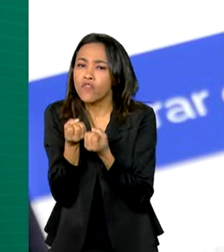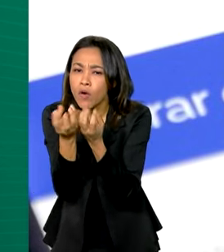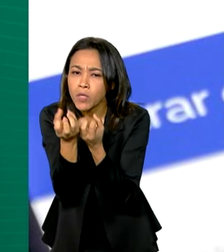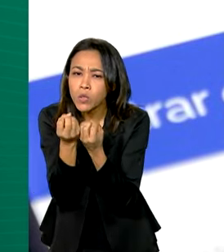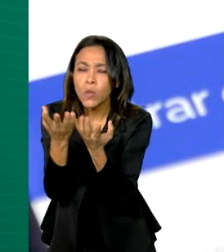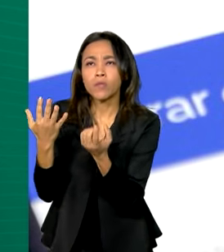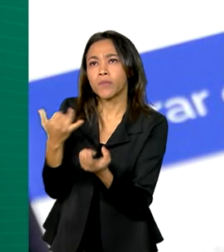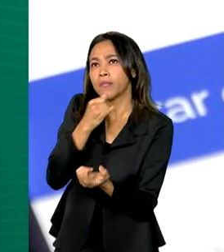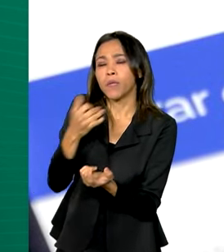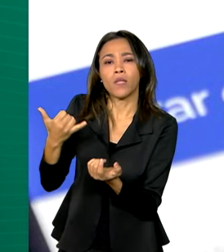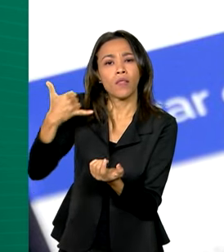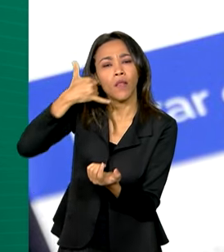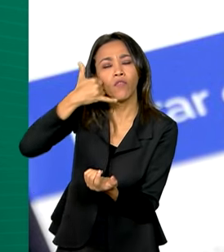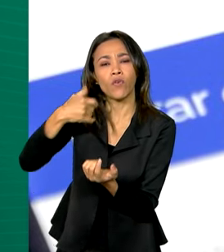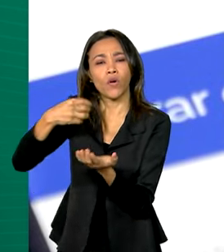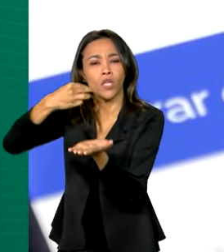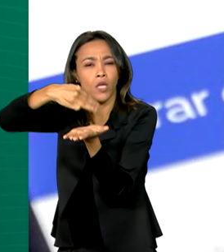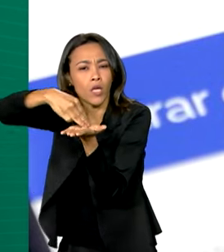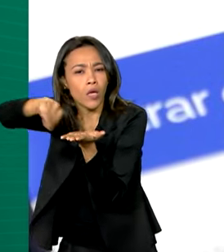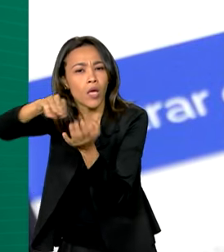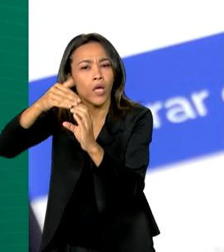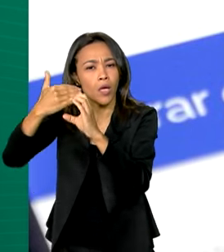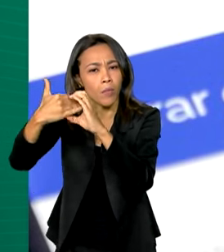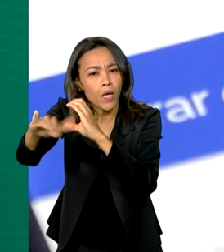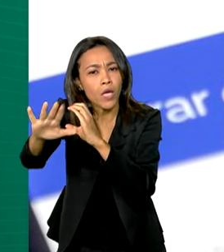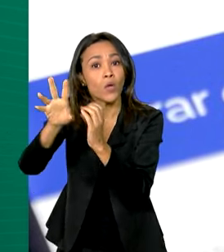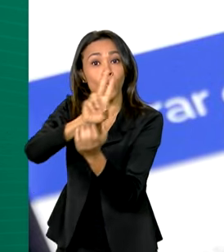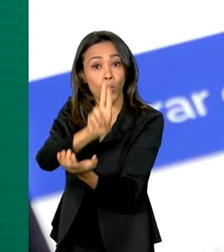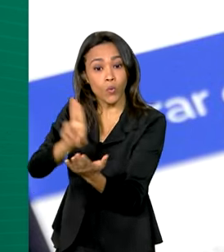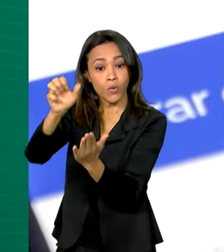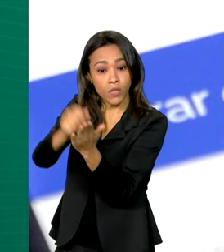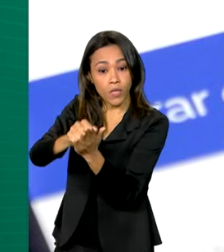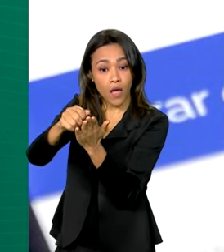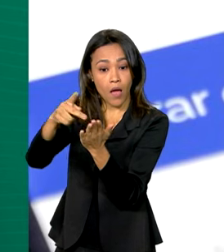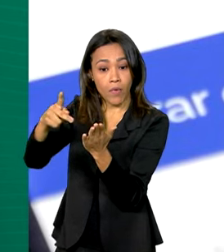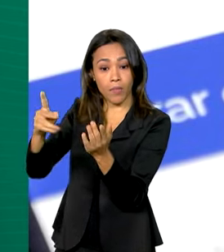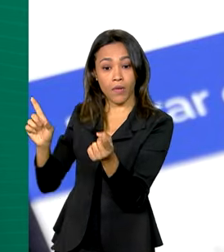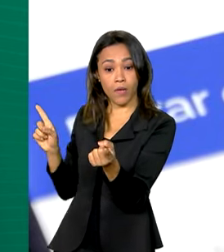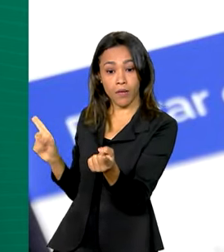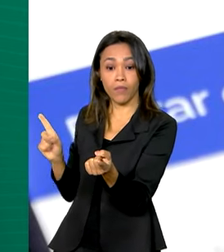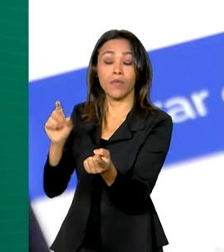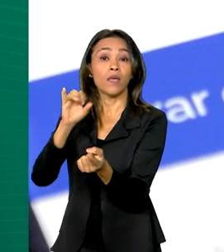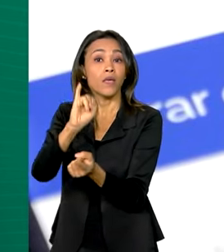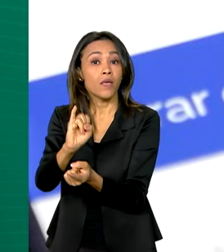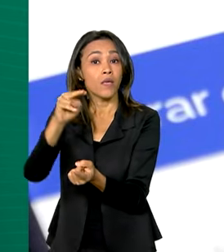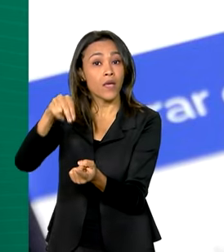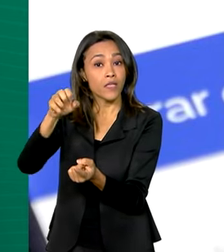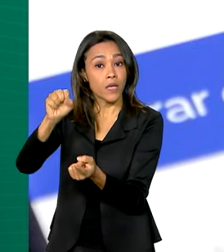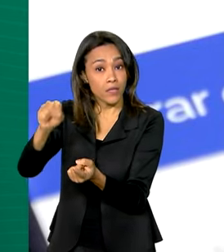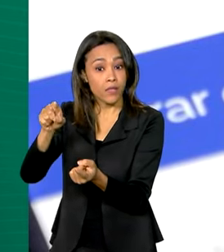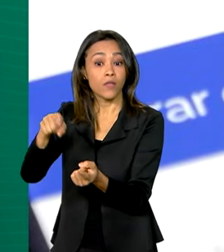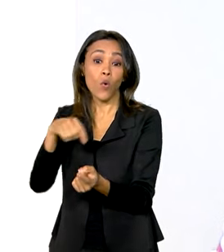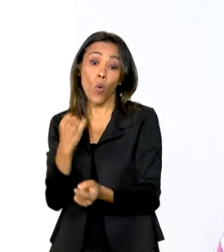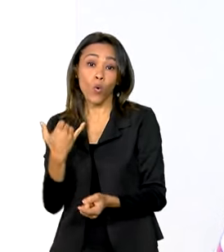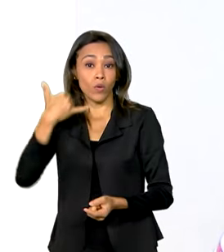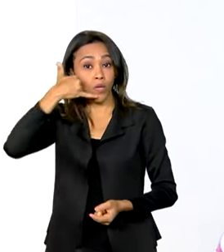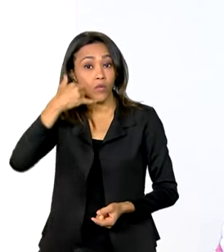como telefone, e-mail e endereço, use o app Meu INSS ou o telefone 135.